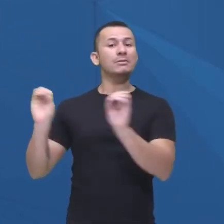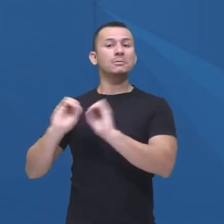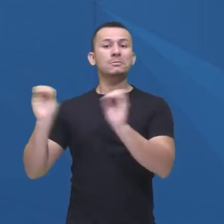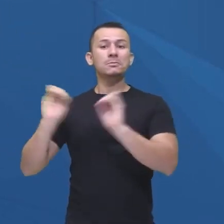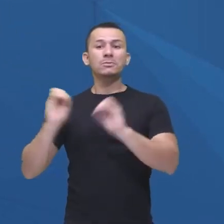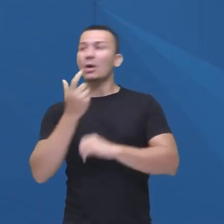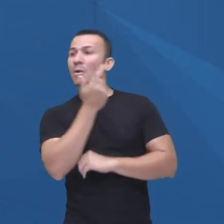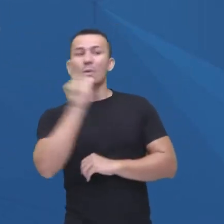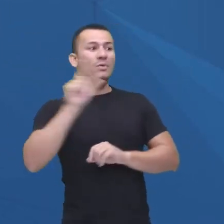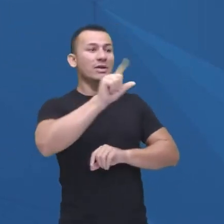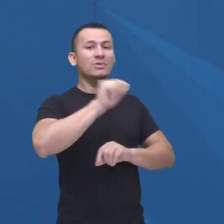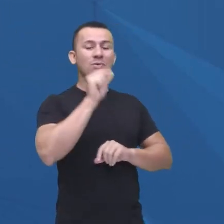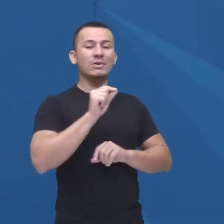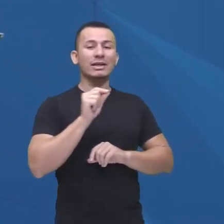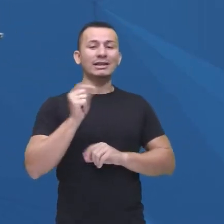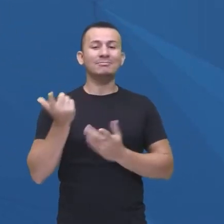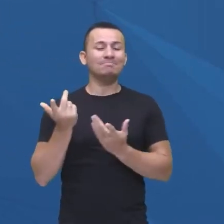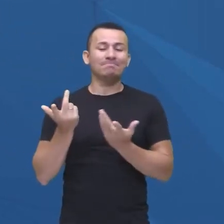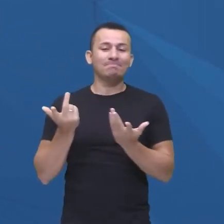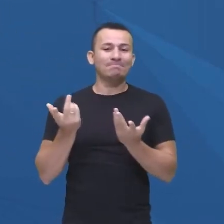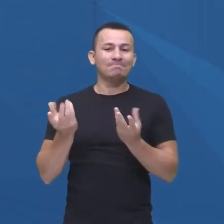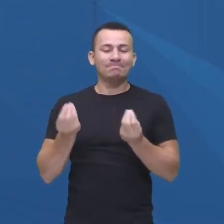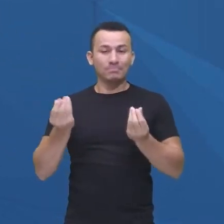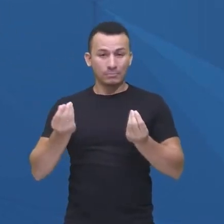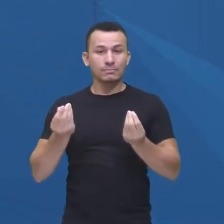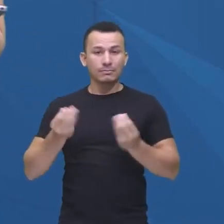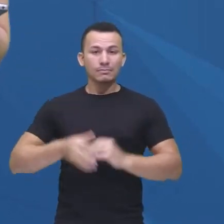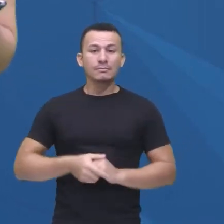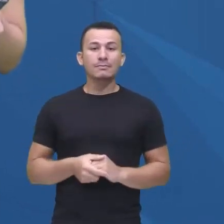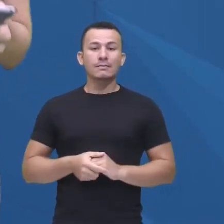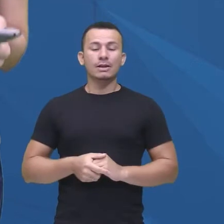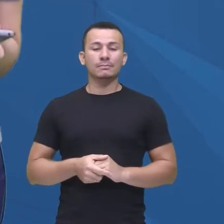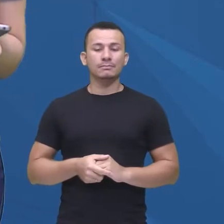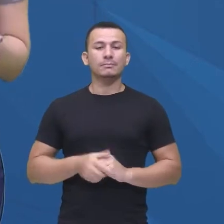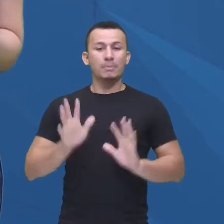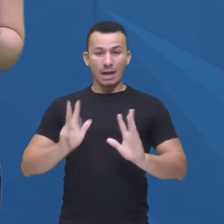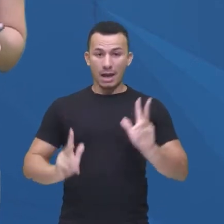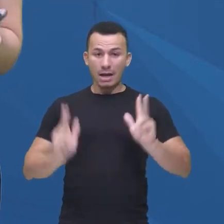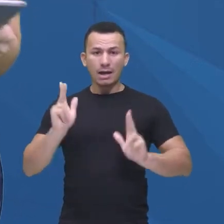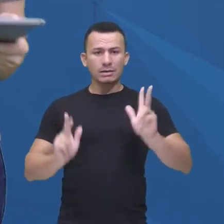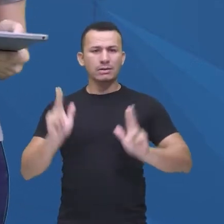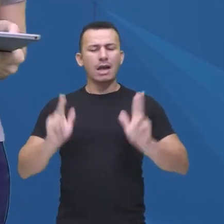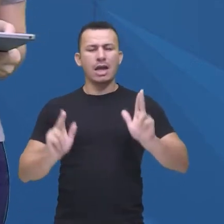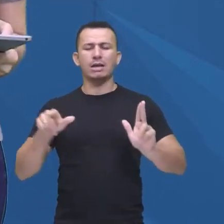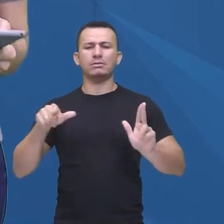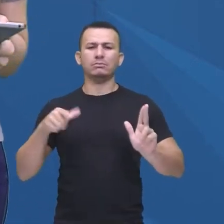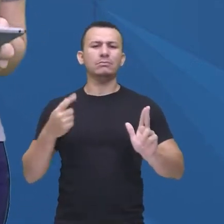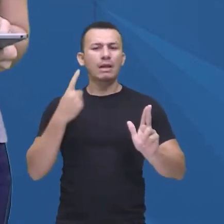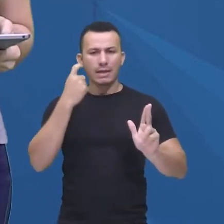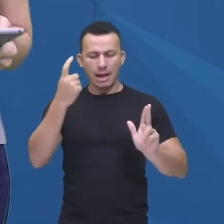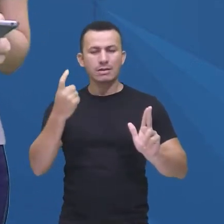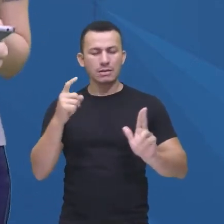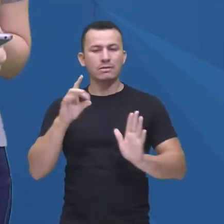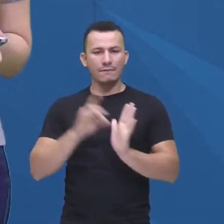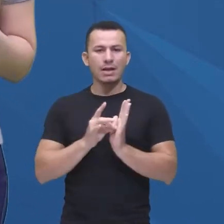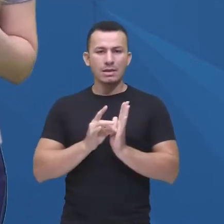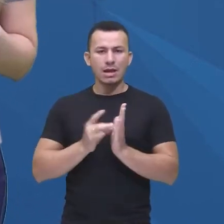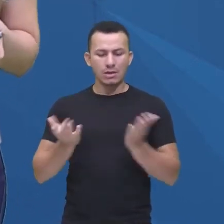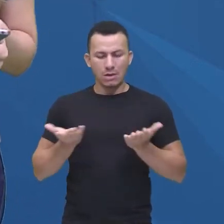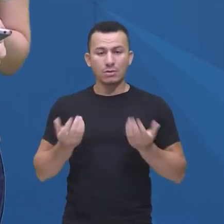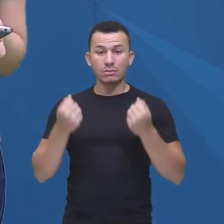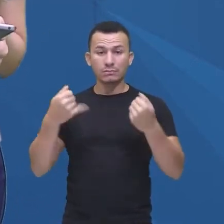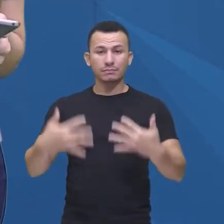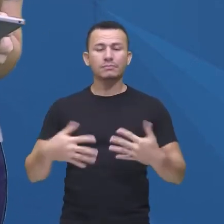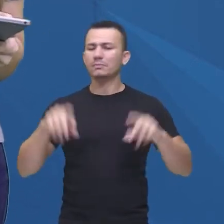desfecho dos personagens, né? Agora o que a série tem, que é interessante a gente trazer pra esse momento,